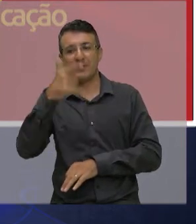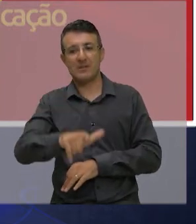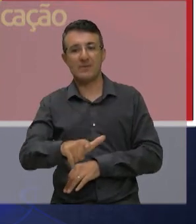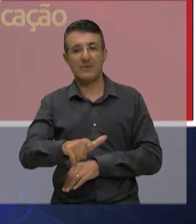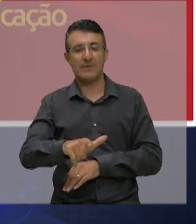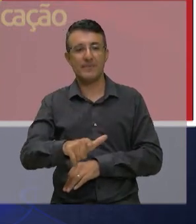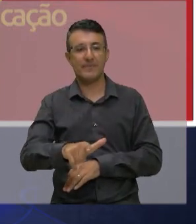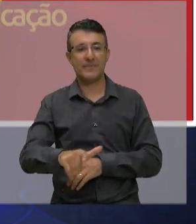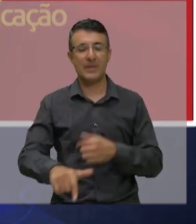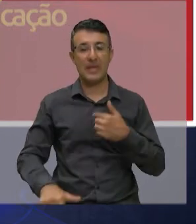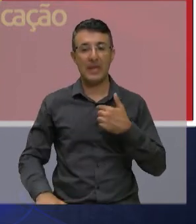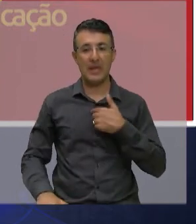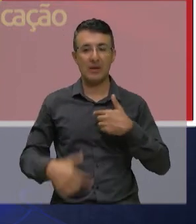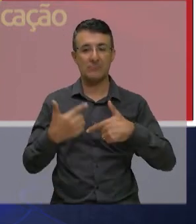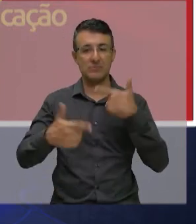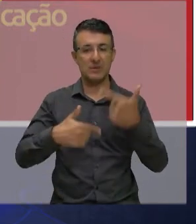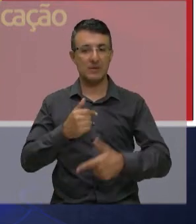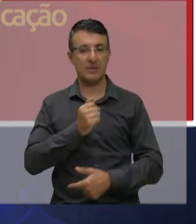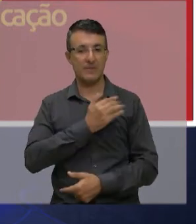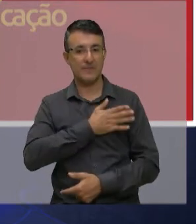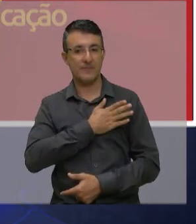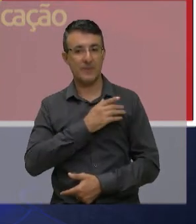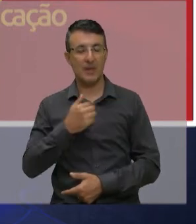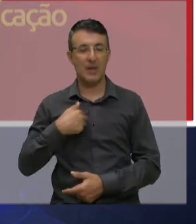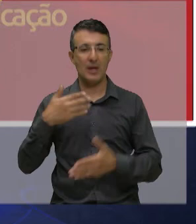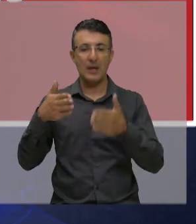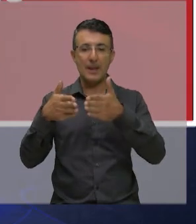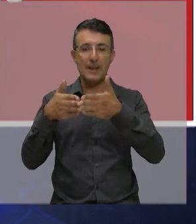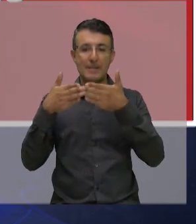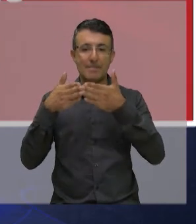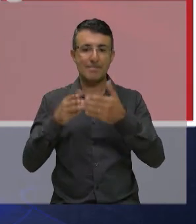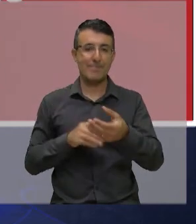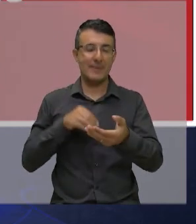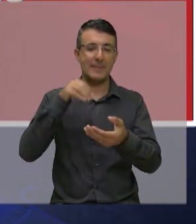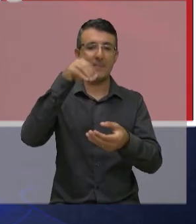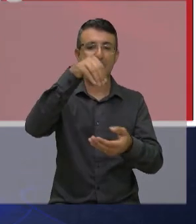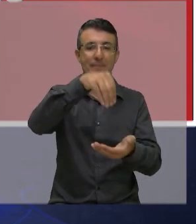para a gente incluir esses dois medicamentos no tratamento do infarto próximo